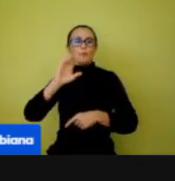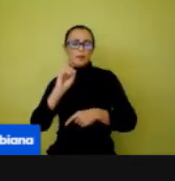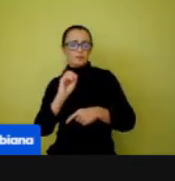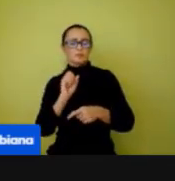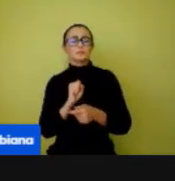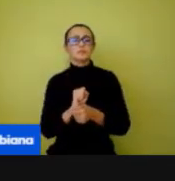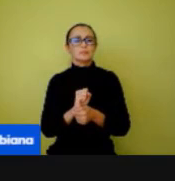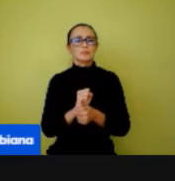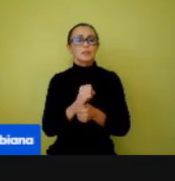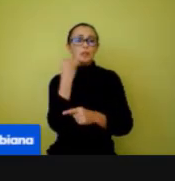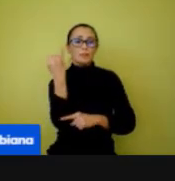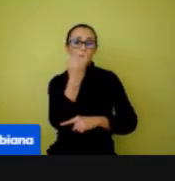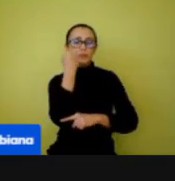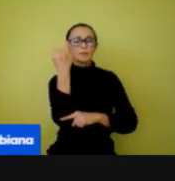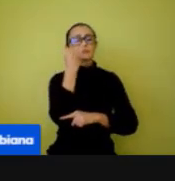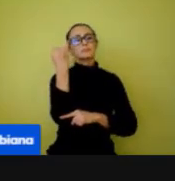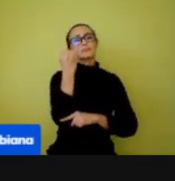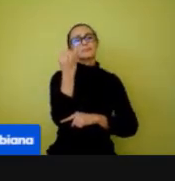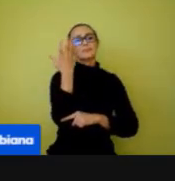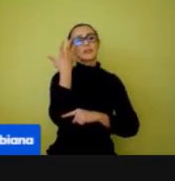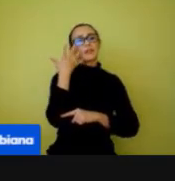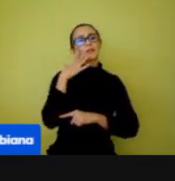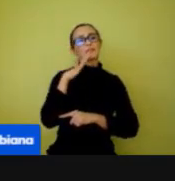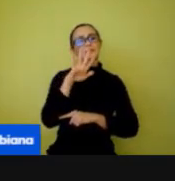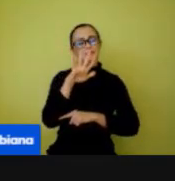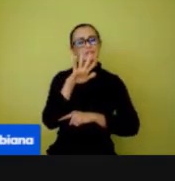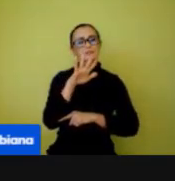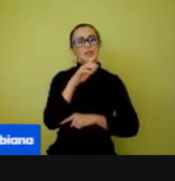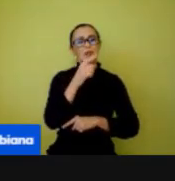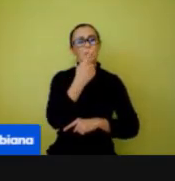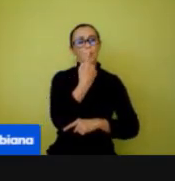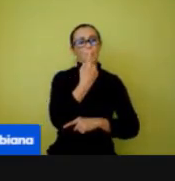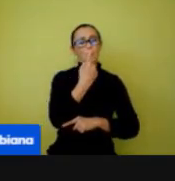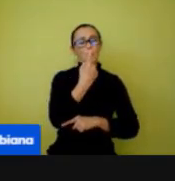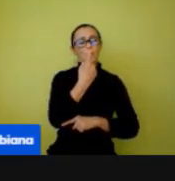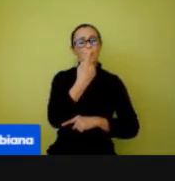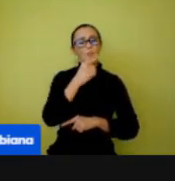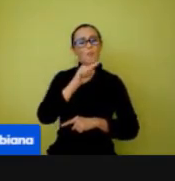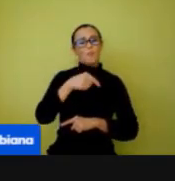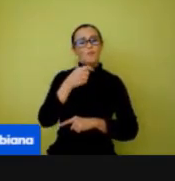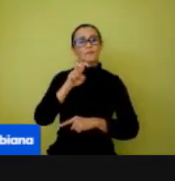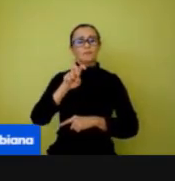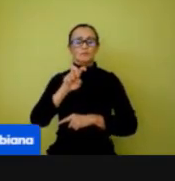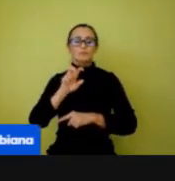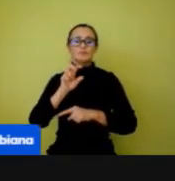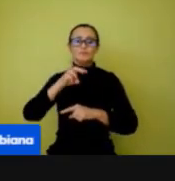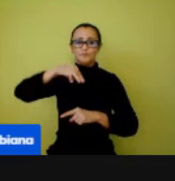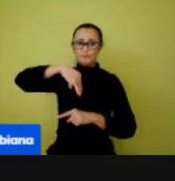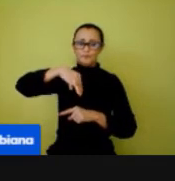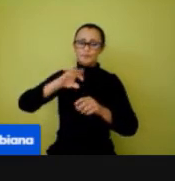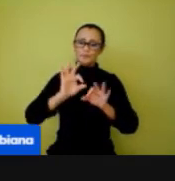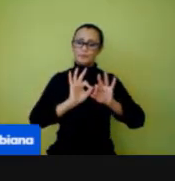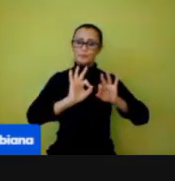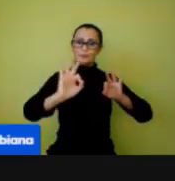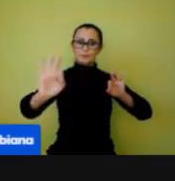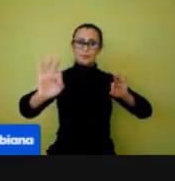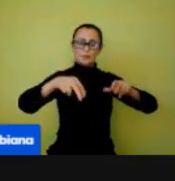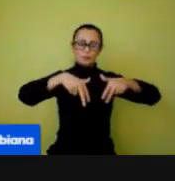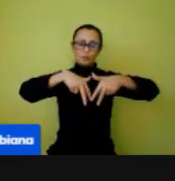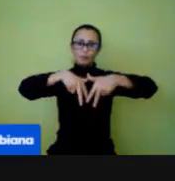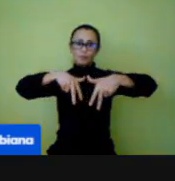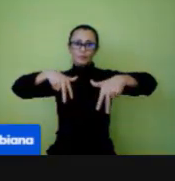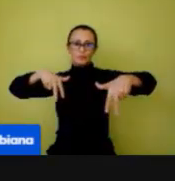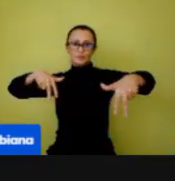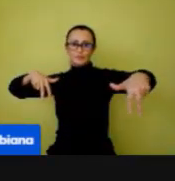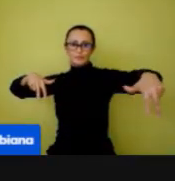que essa criança mantenha o distanciamento de 1,5m. Alguns professores vão falar, mas é muito difícil, eles vão se